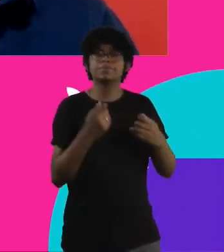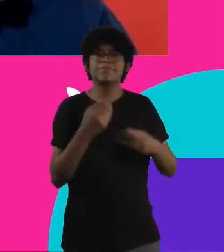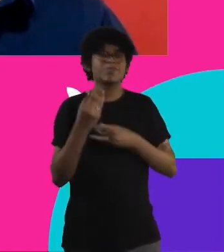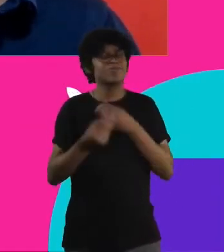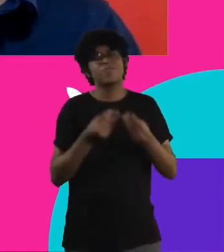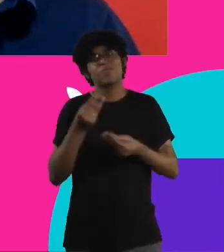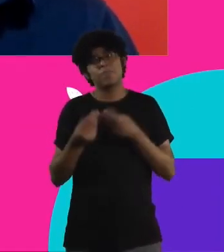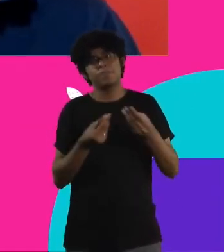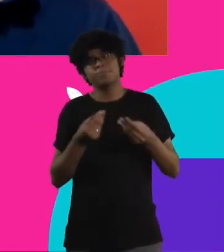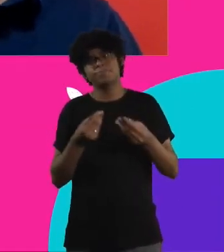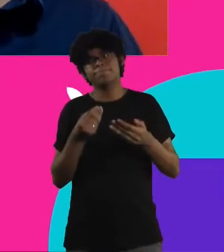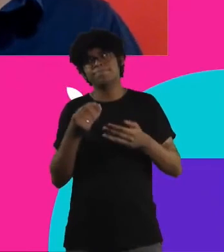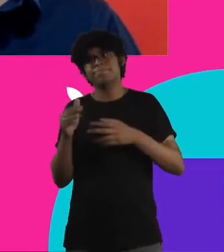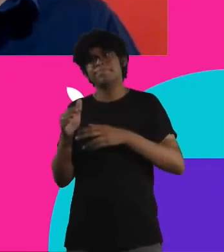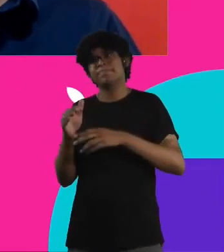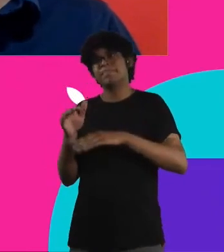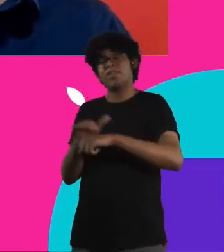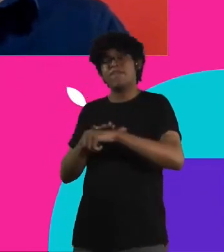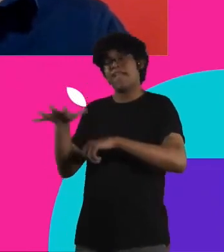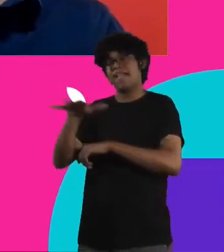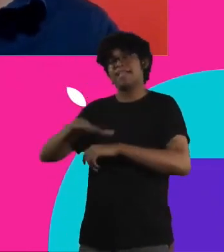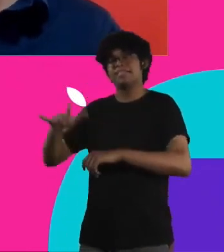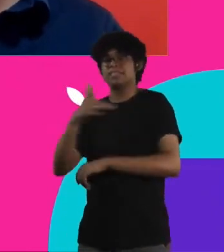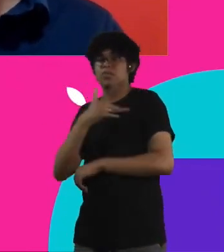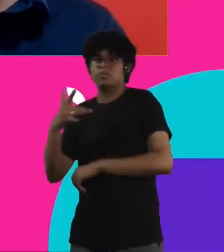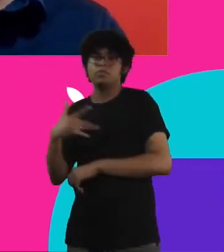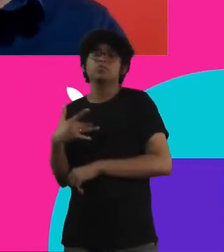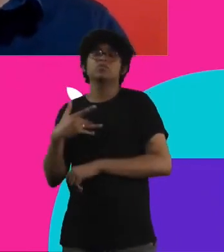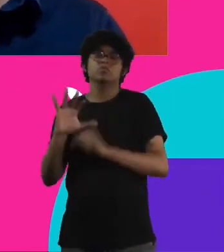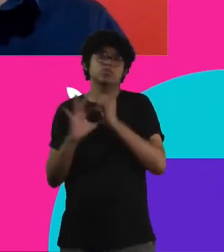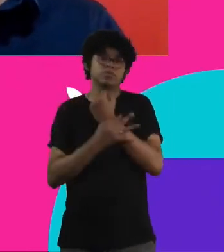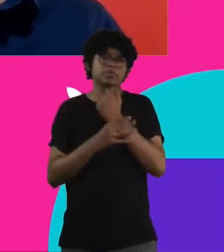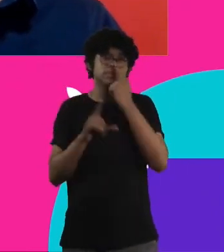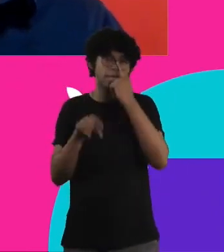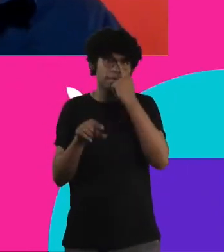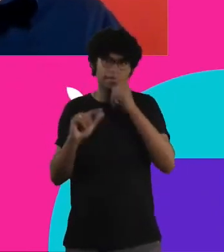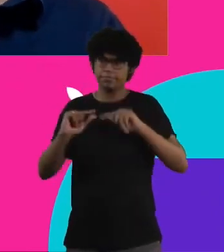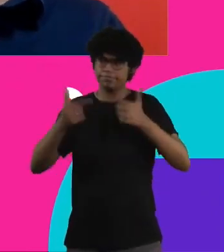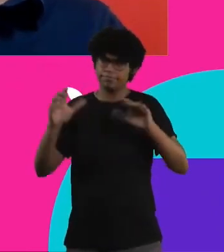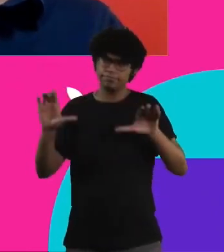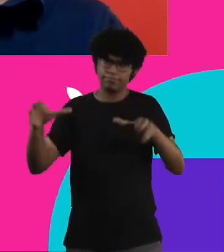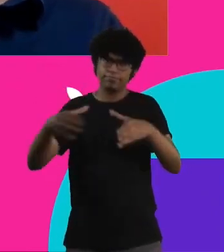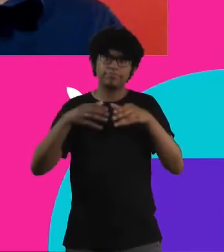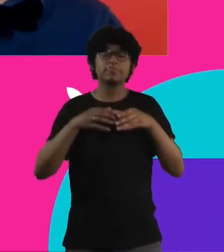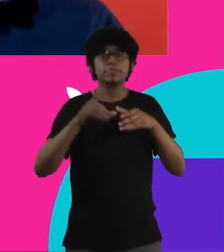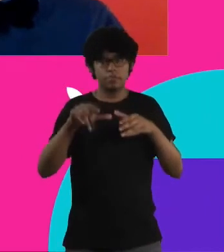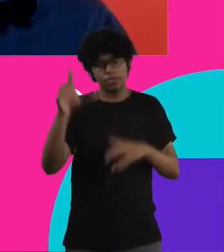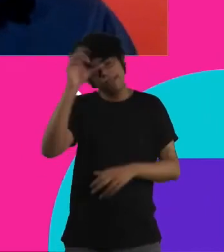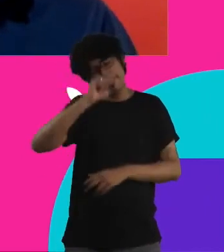educação e de saúde e fazer uma força tarefa esse foi o grande aprendizado nosso da